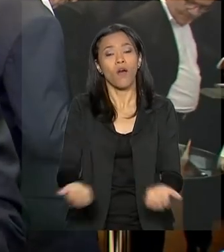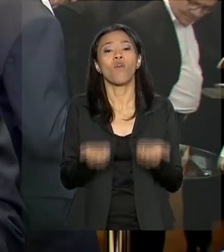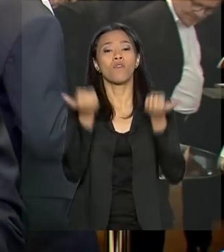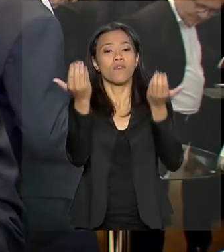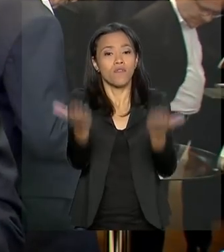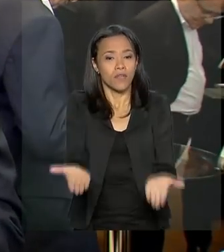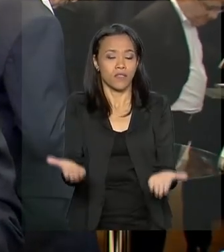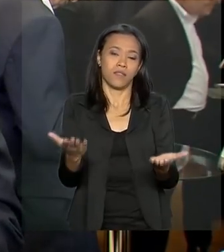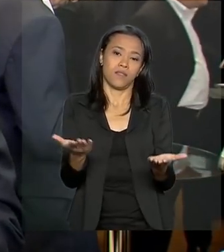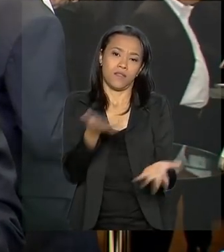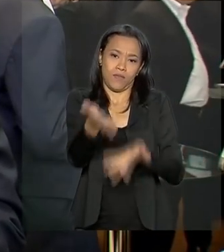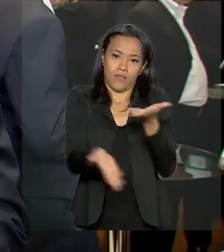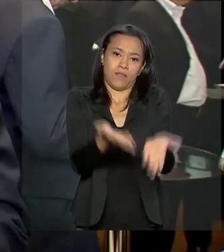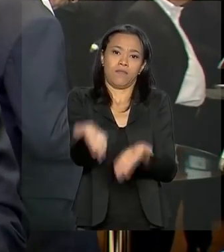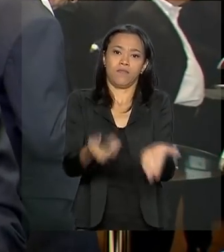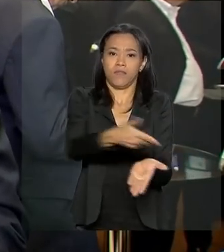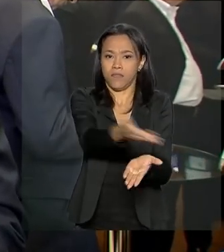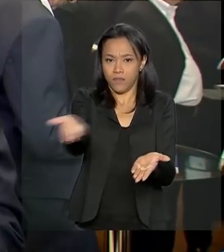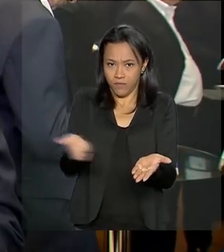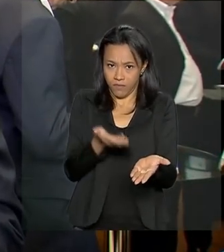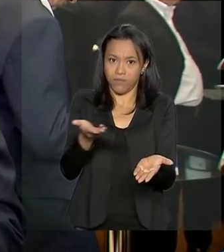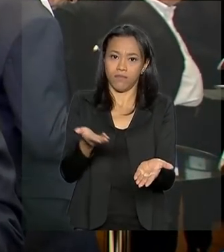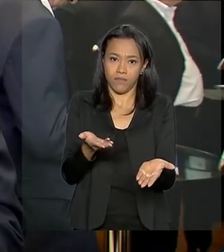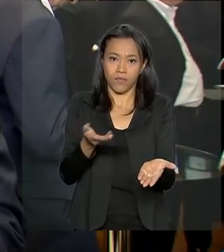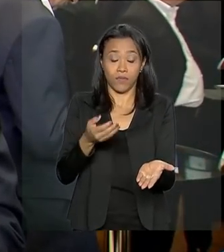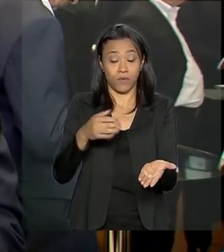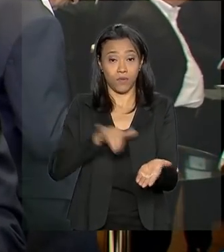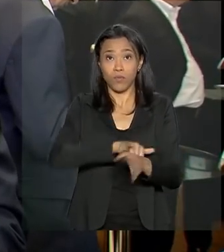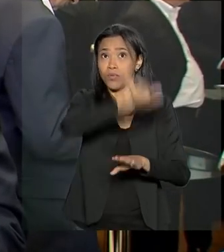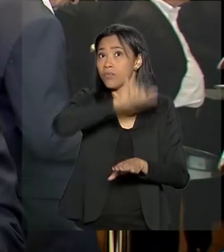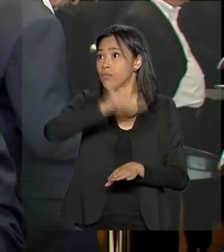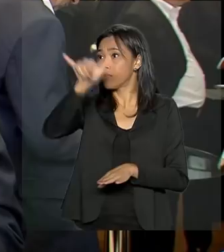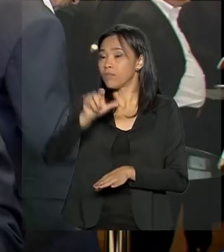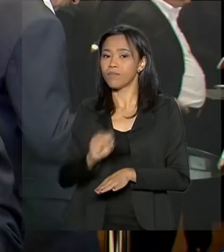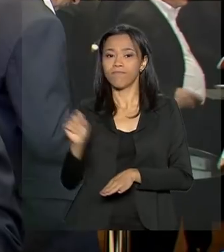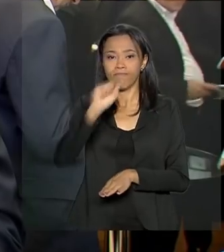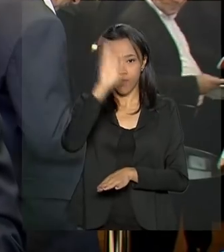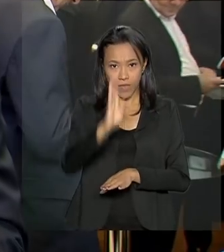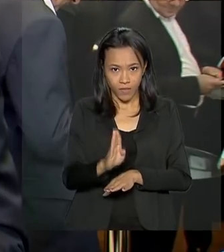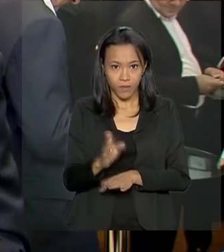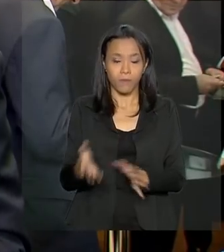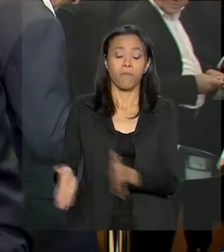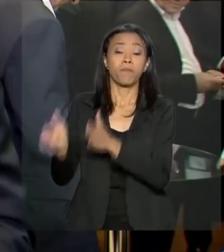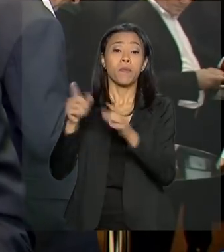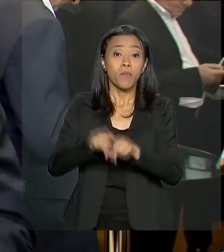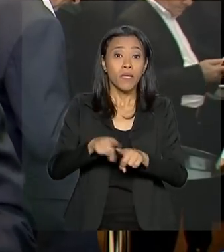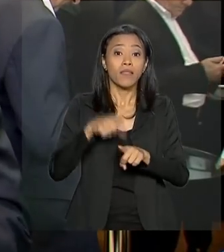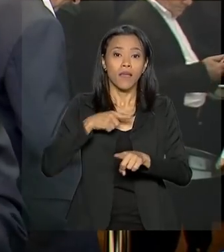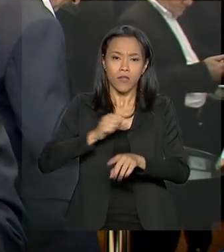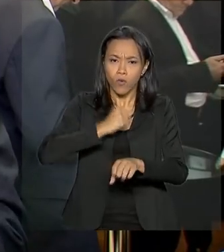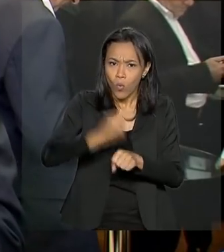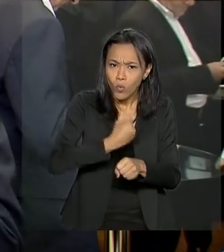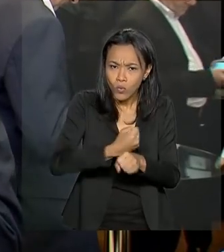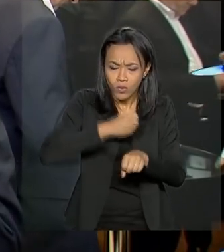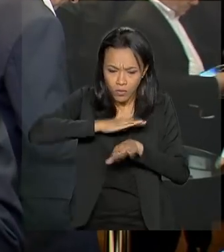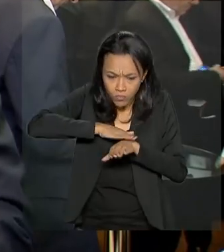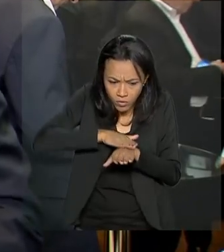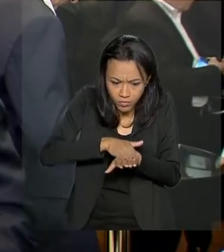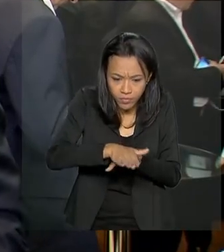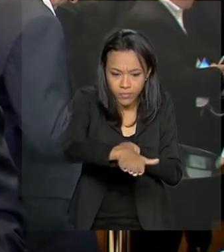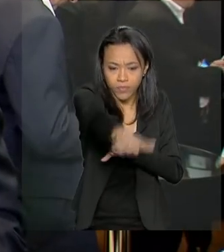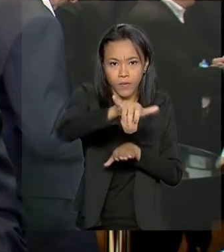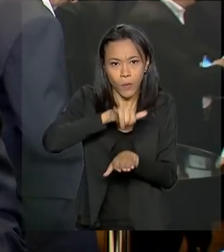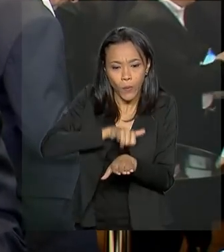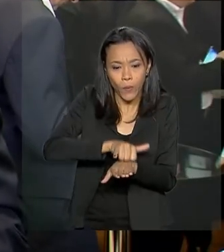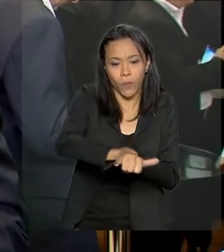nos aeroportos brasileiros, já que o leilão prevê investimentos tanto em pista quanto na ampliação